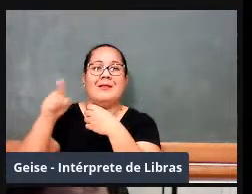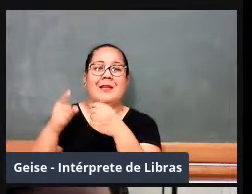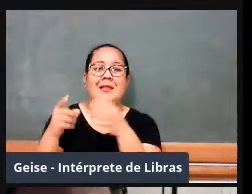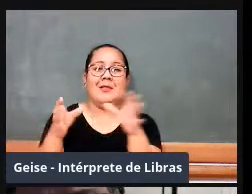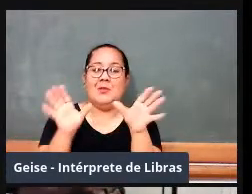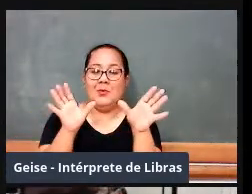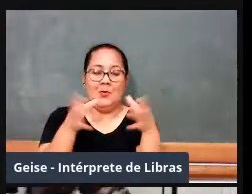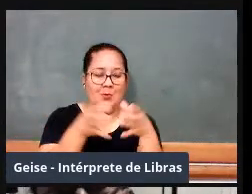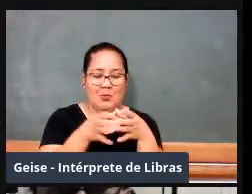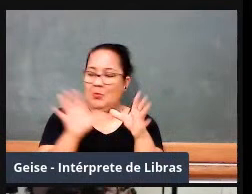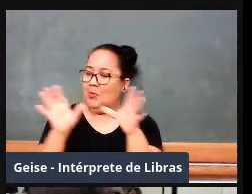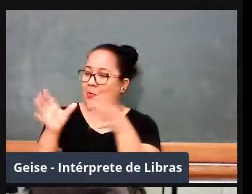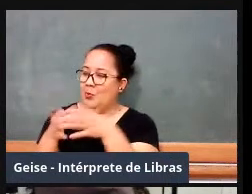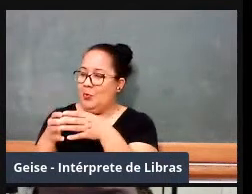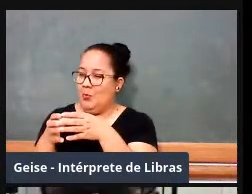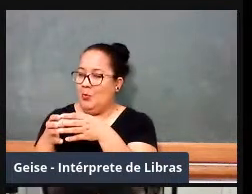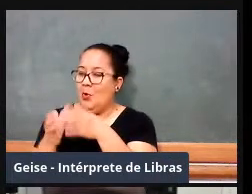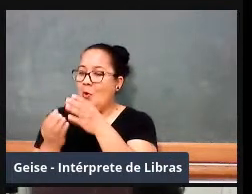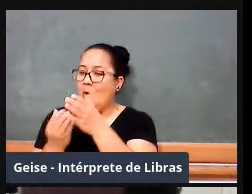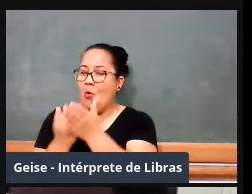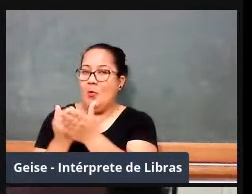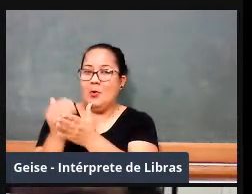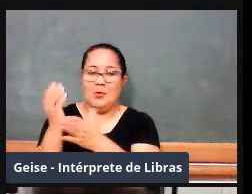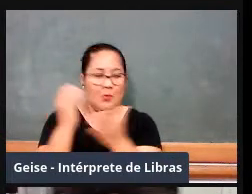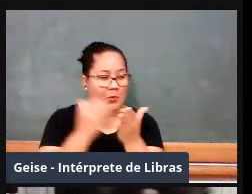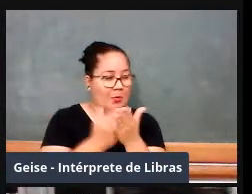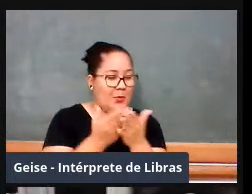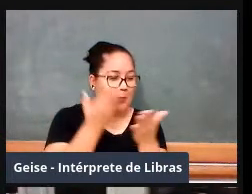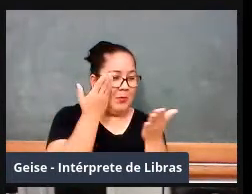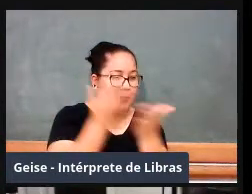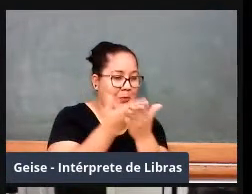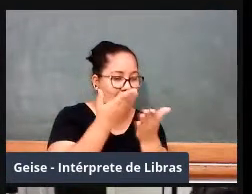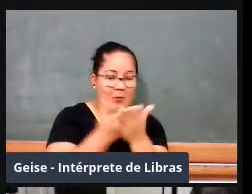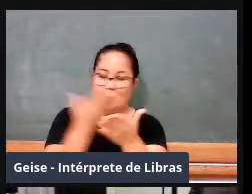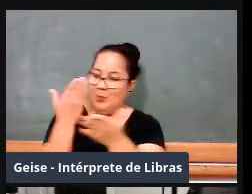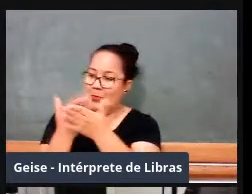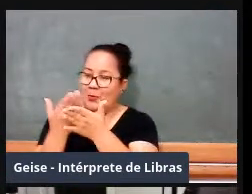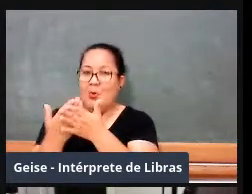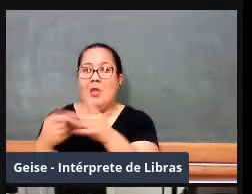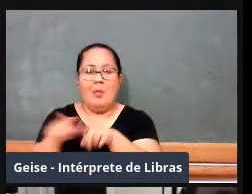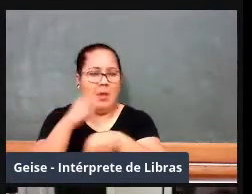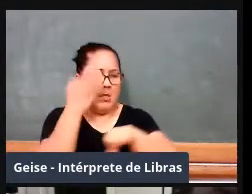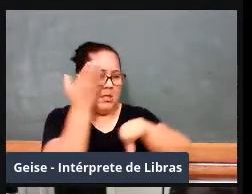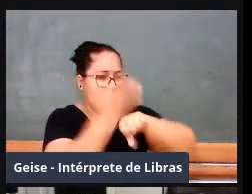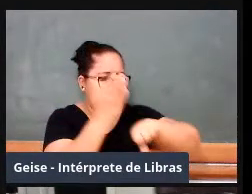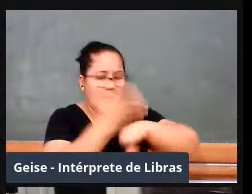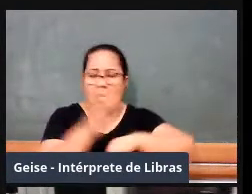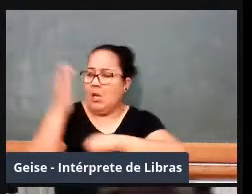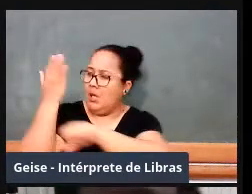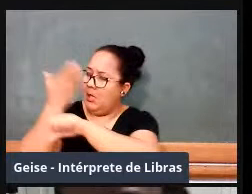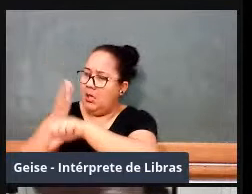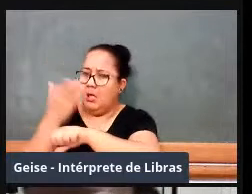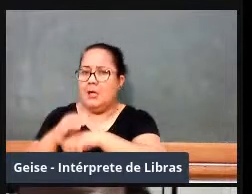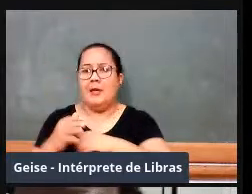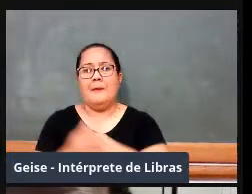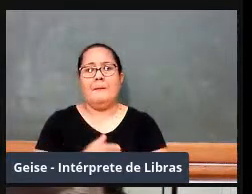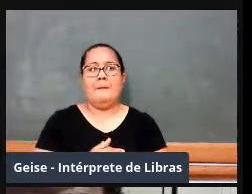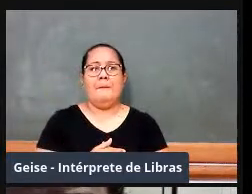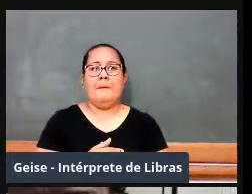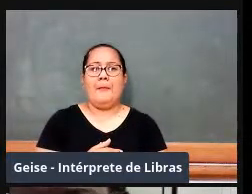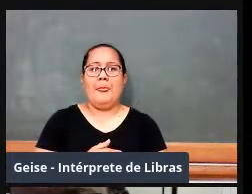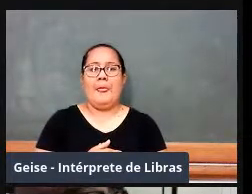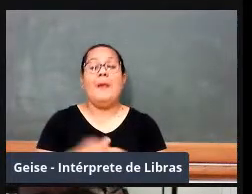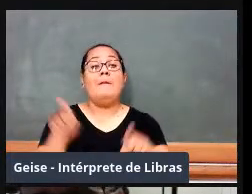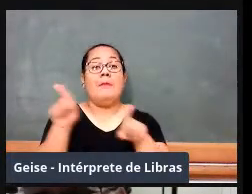que vão, então, fazer aquilo que se chamava antes de treinamento dos professores, né? aí tá um